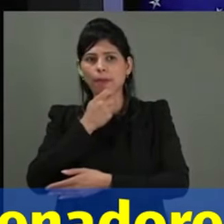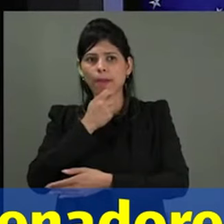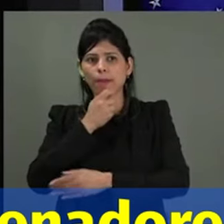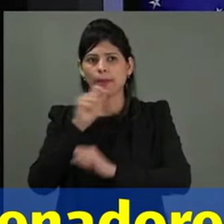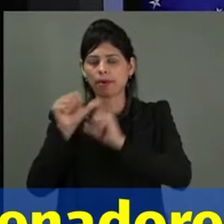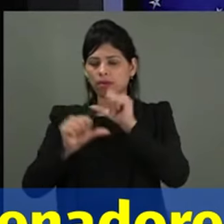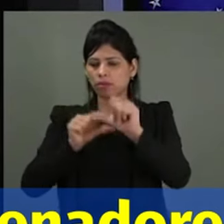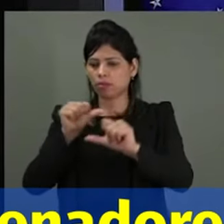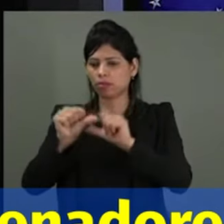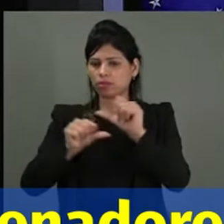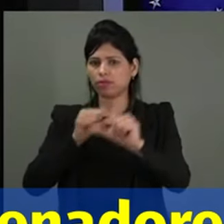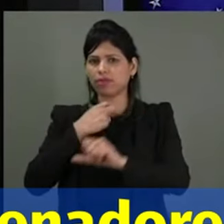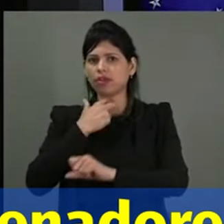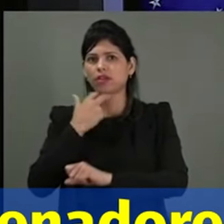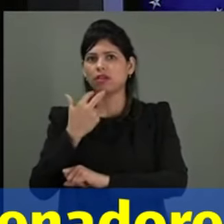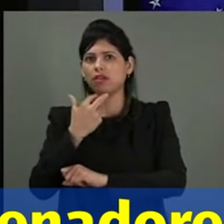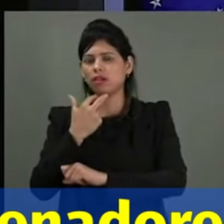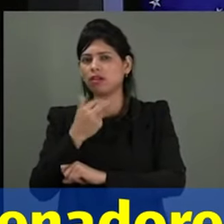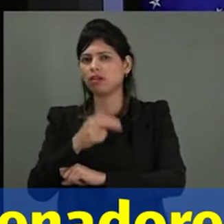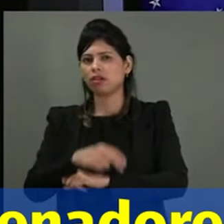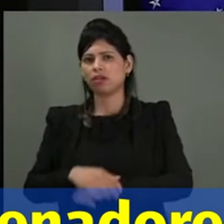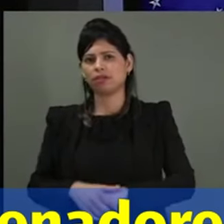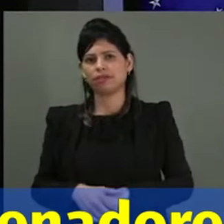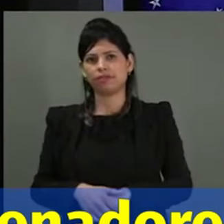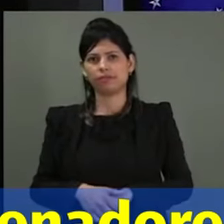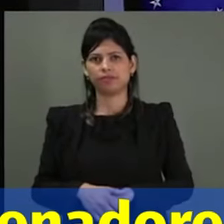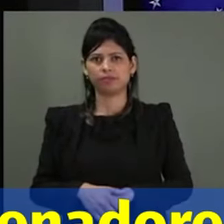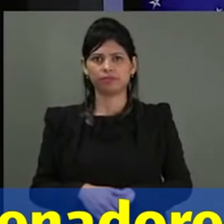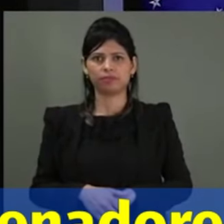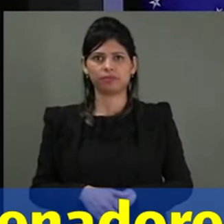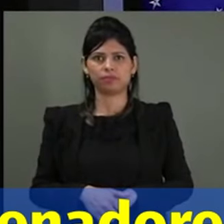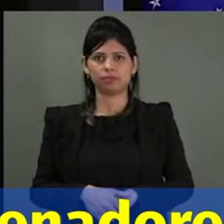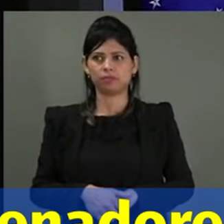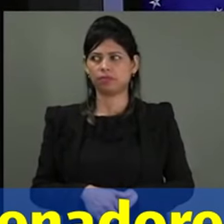Ô doutor, me ajude aí. Eu estou pensando em me suicidar.